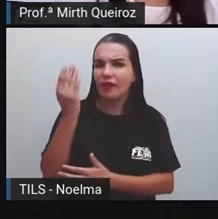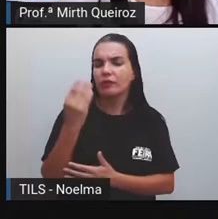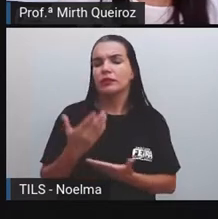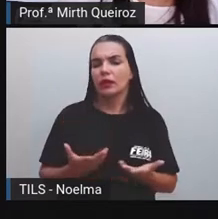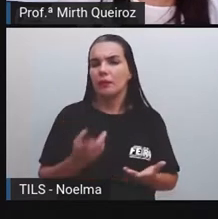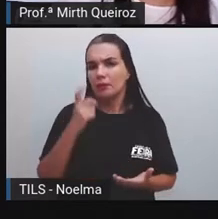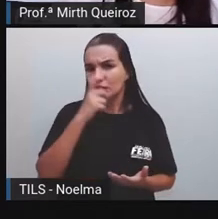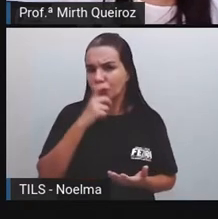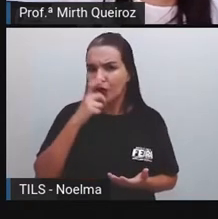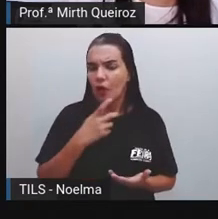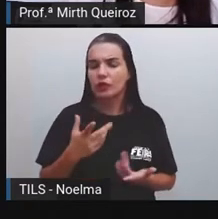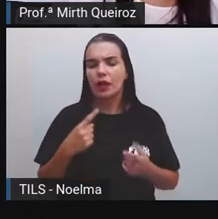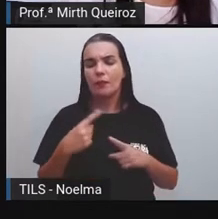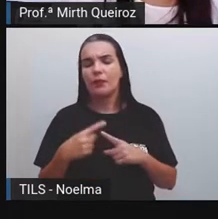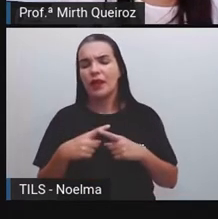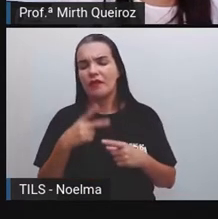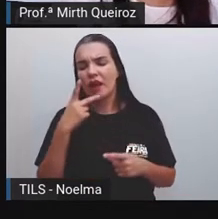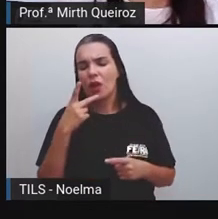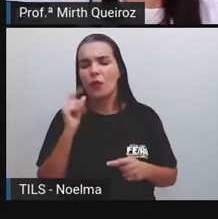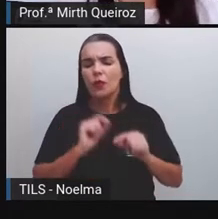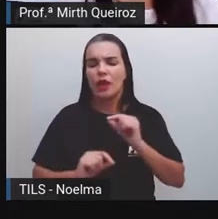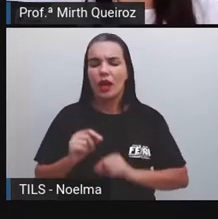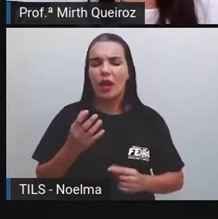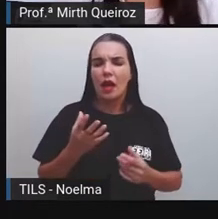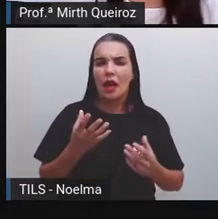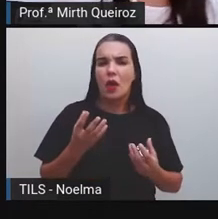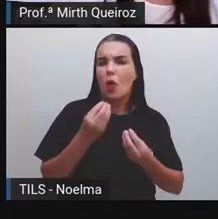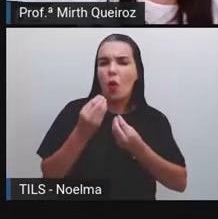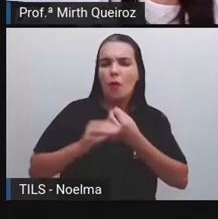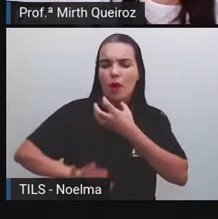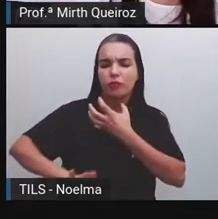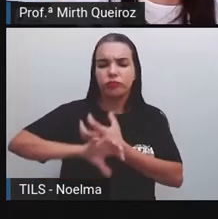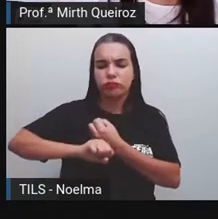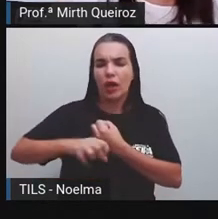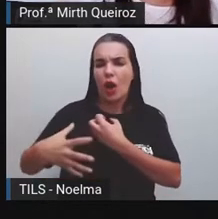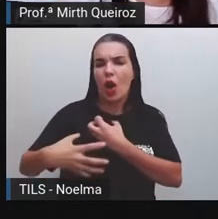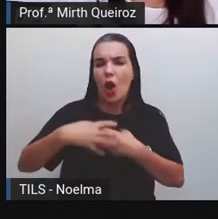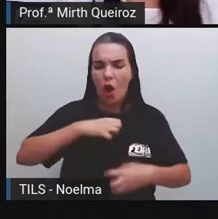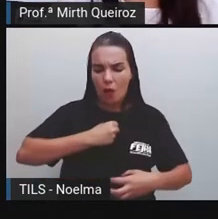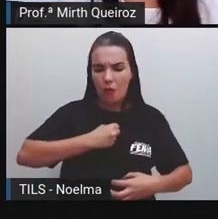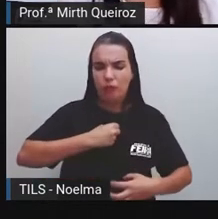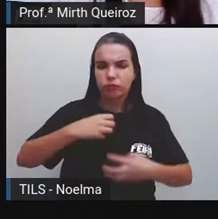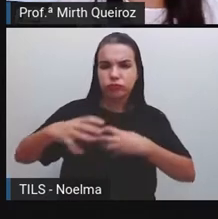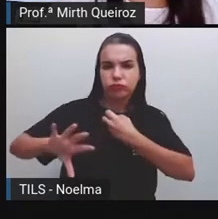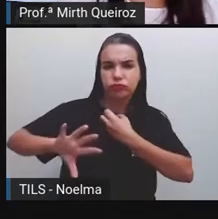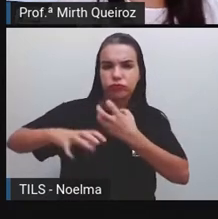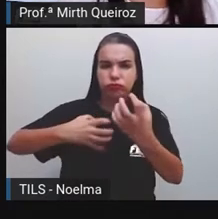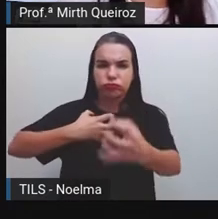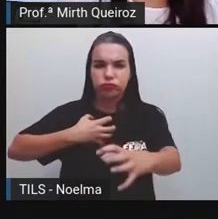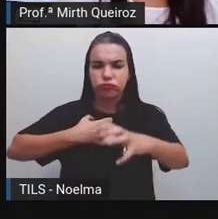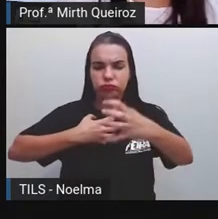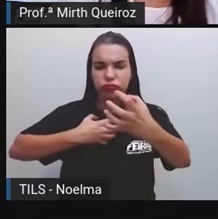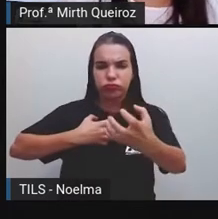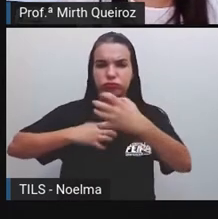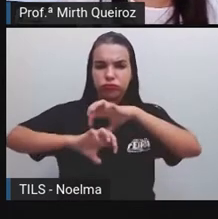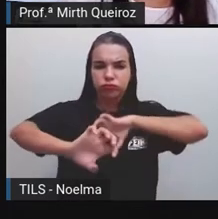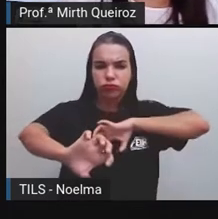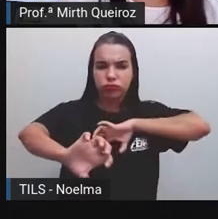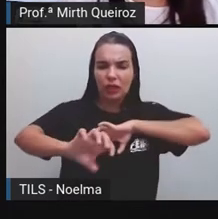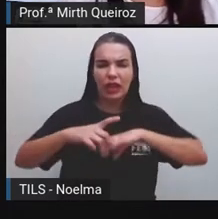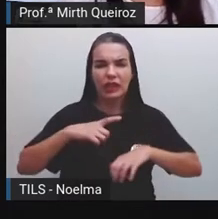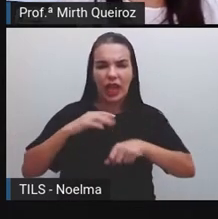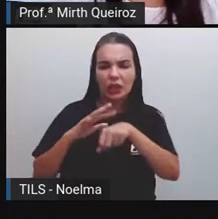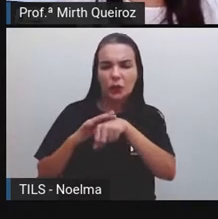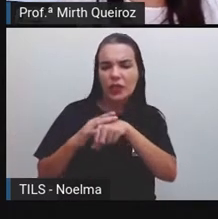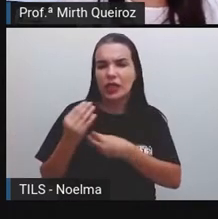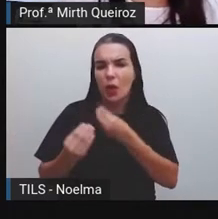as formas de contágio De transmissão, né? Dessa doença Entre vários outros